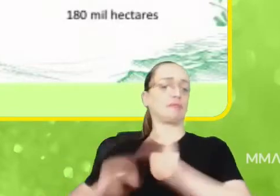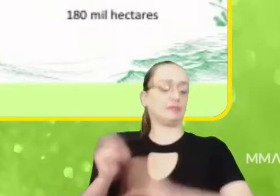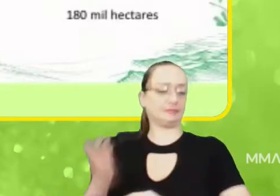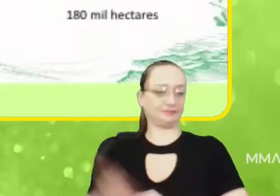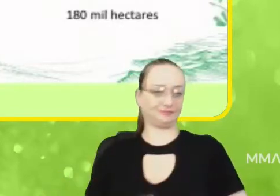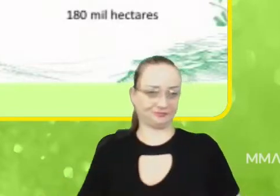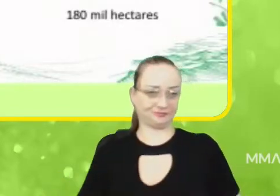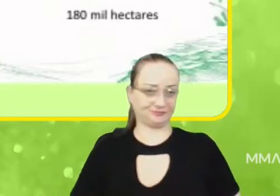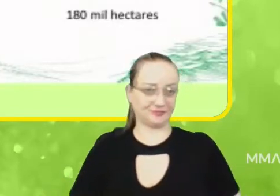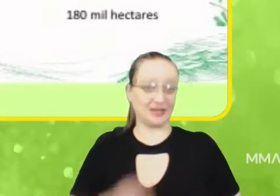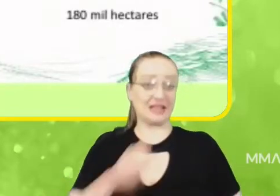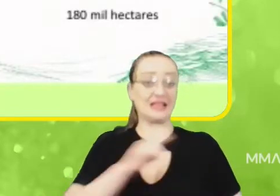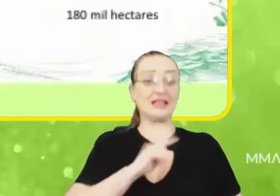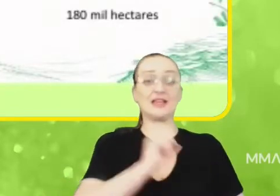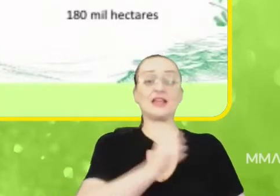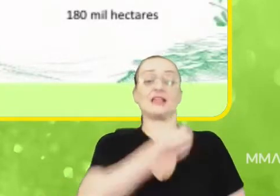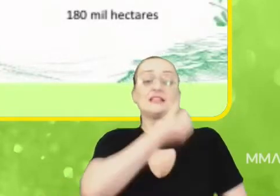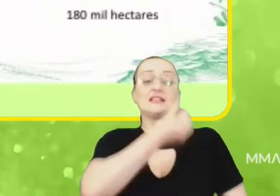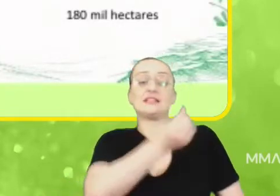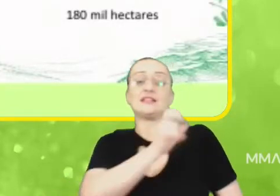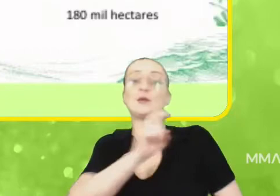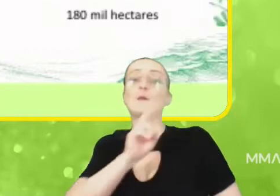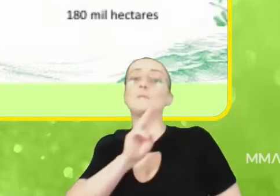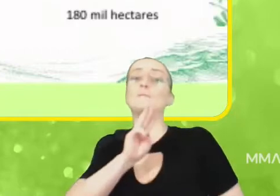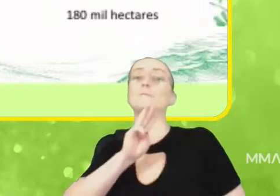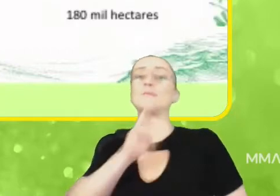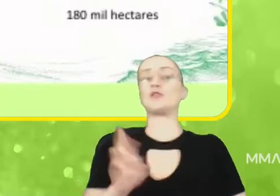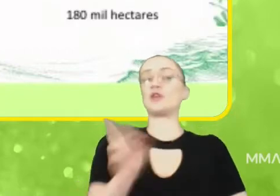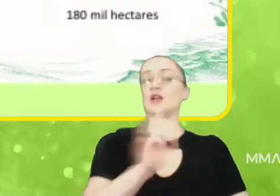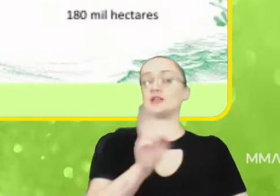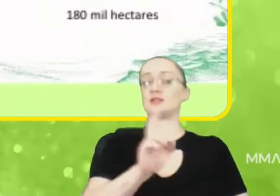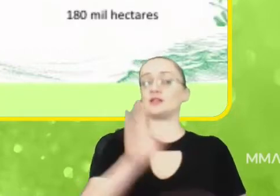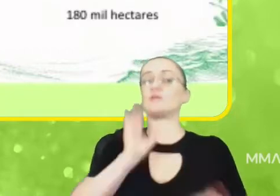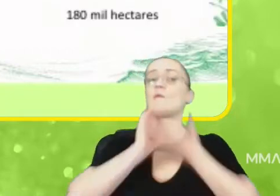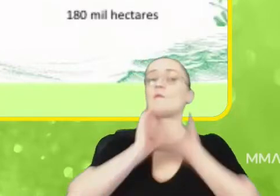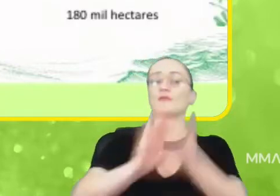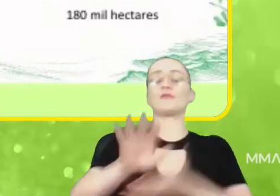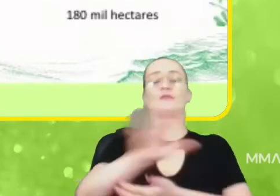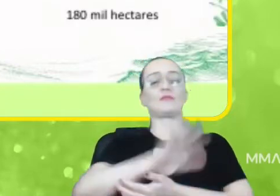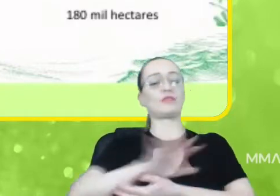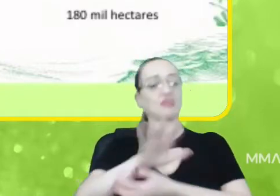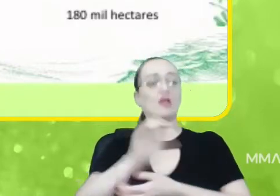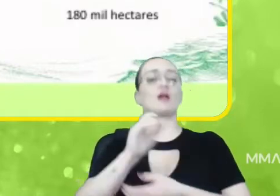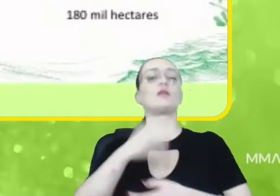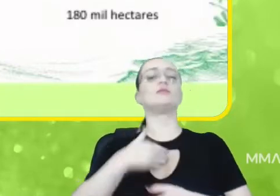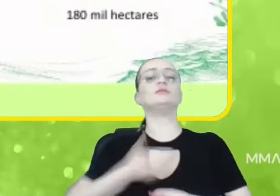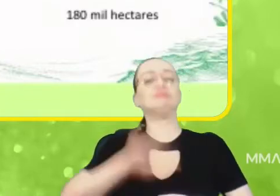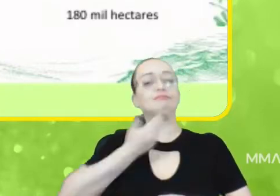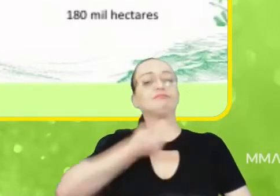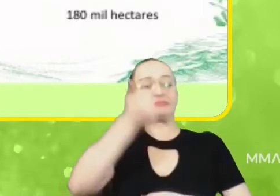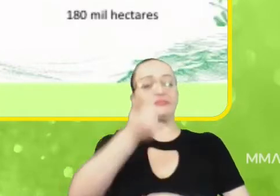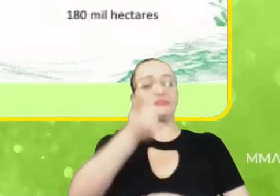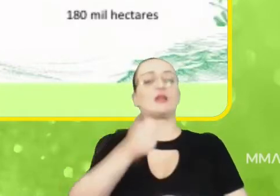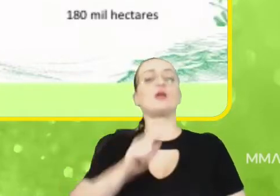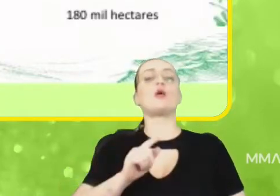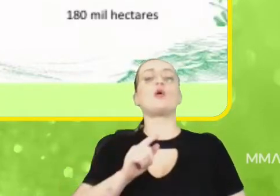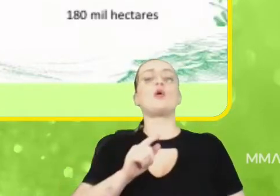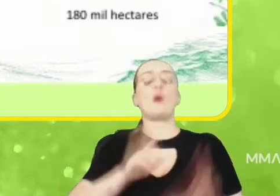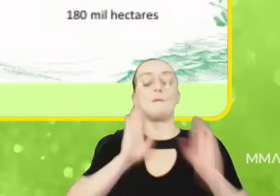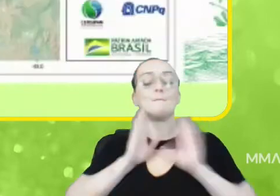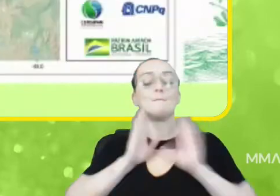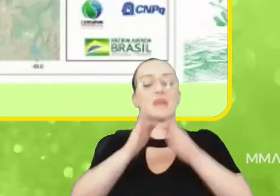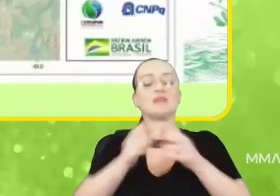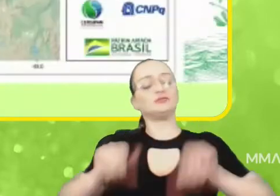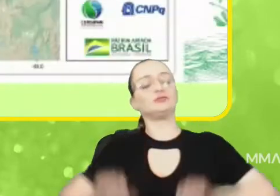65 milhões de reais investidos nessa iniciativa de recuperação do Floresta Mais Amazônia com a meta de recuperação de 180 mil hectares.